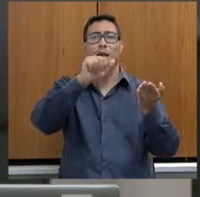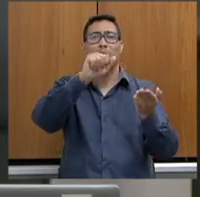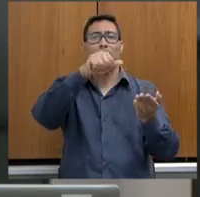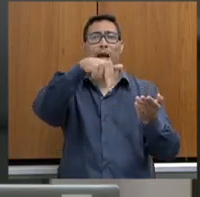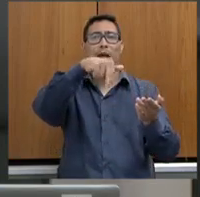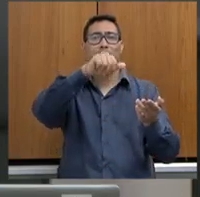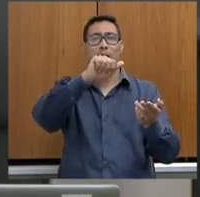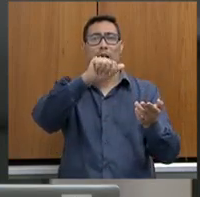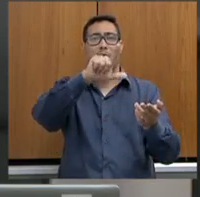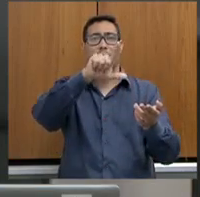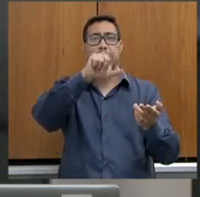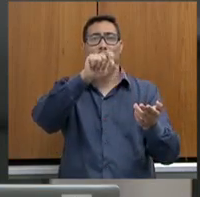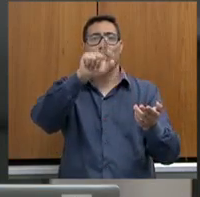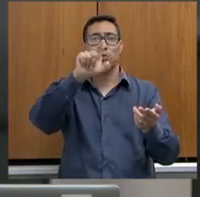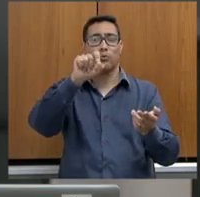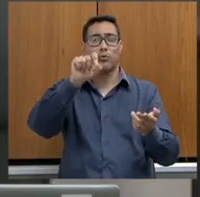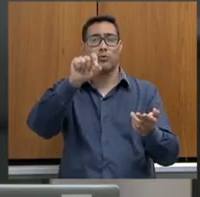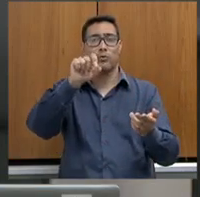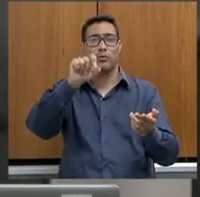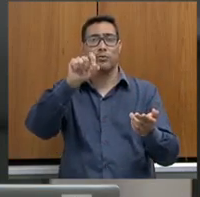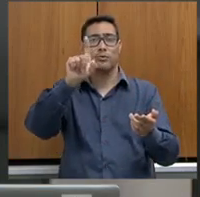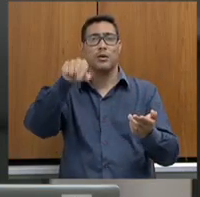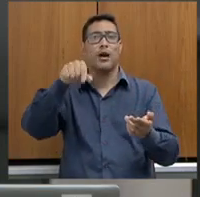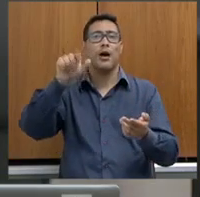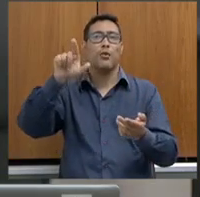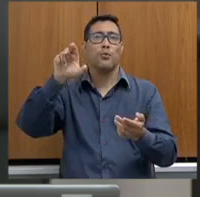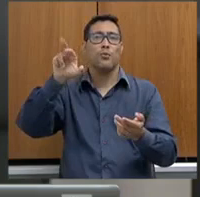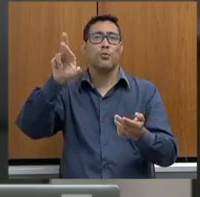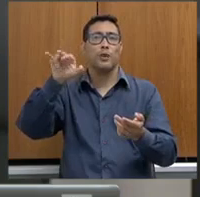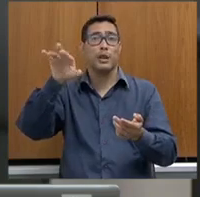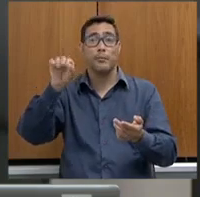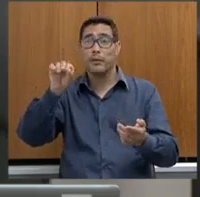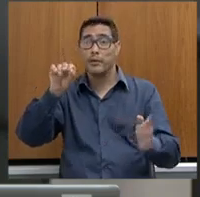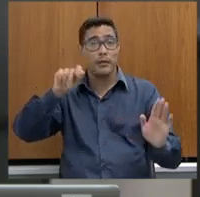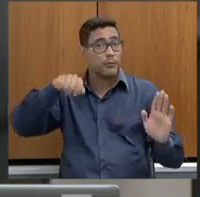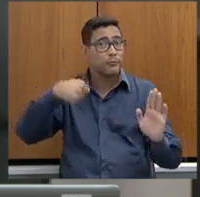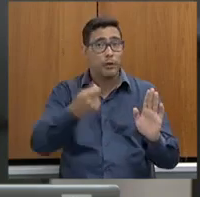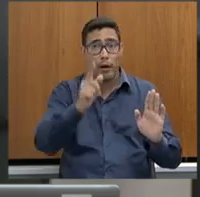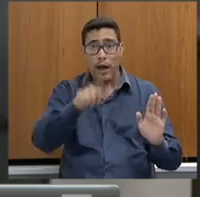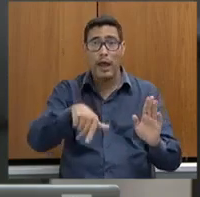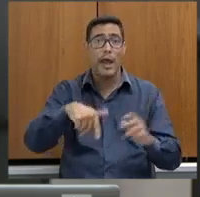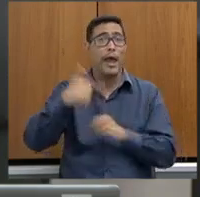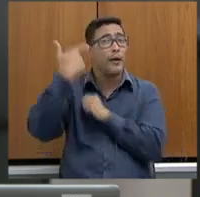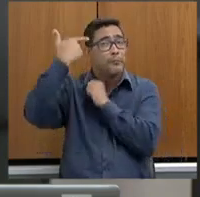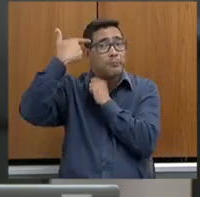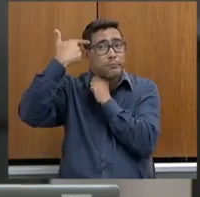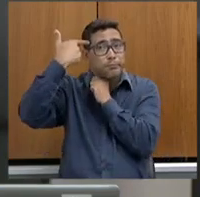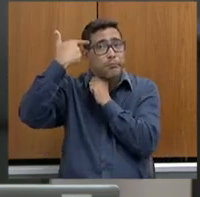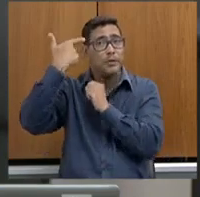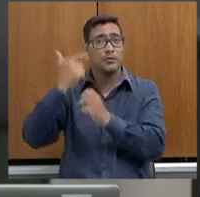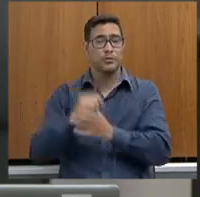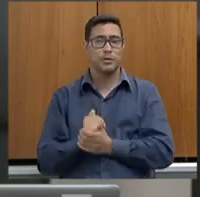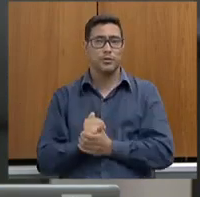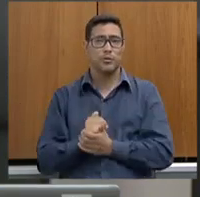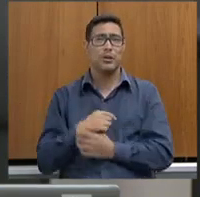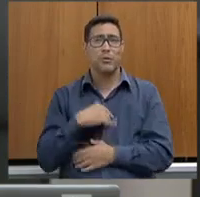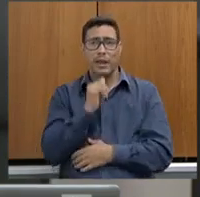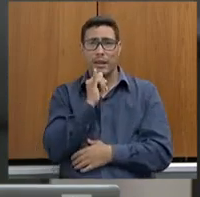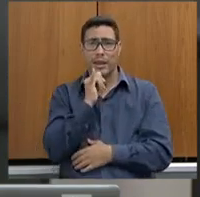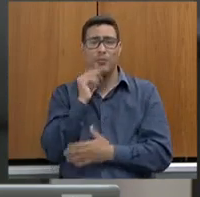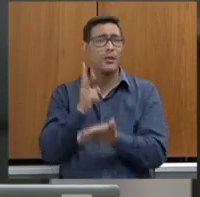bonito. O cara é bandido. Eu tenho um exemplo aqui que eu vou trazer sempre aqui nessa comissão, Bruno.